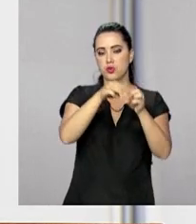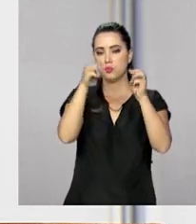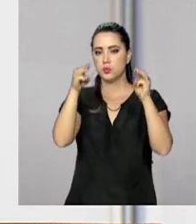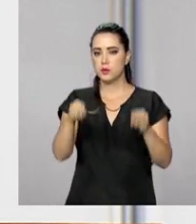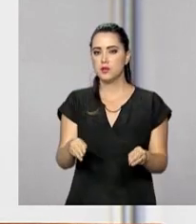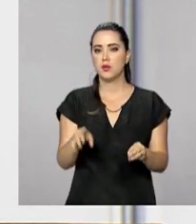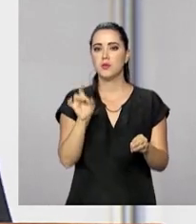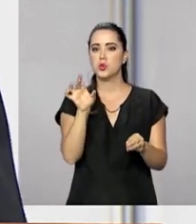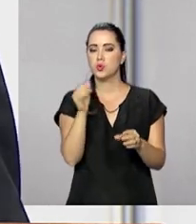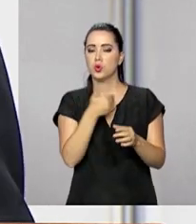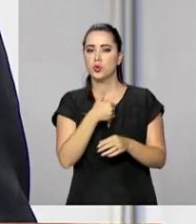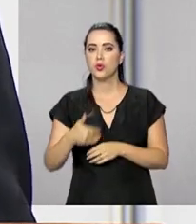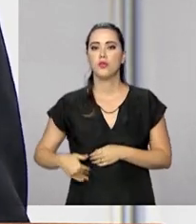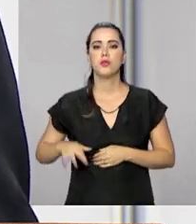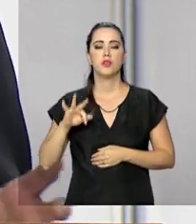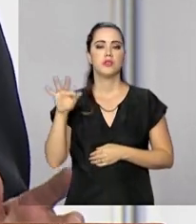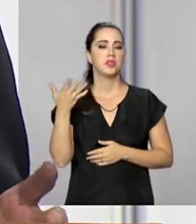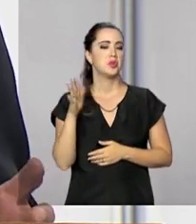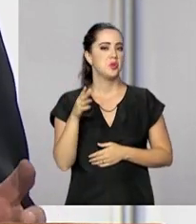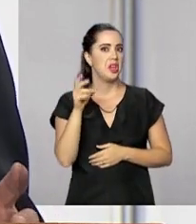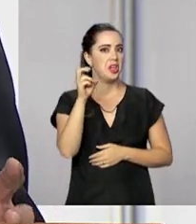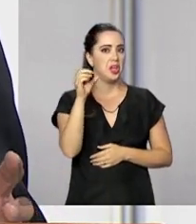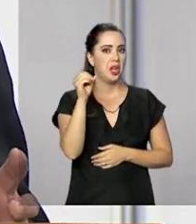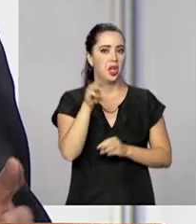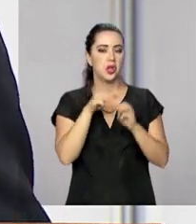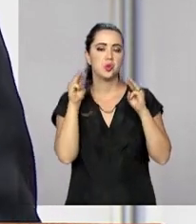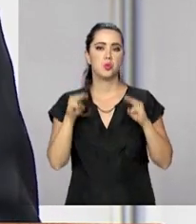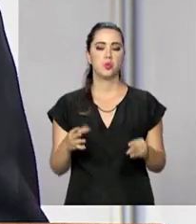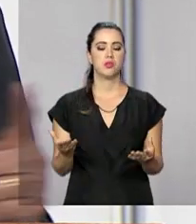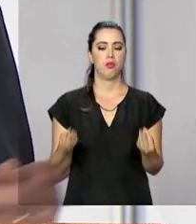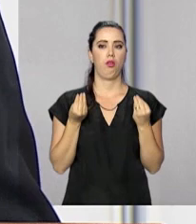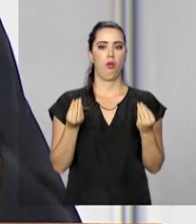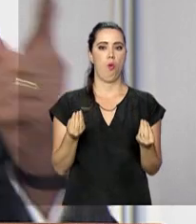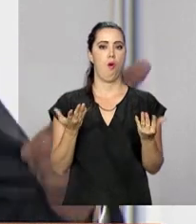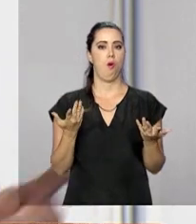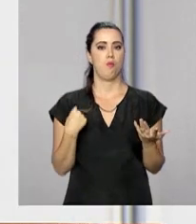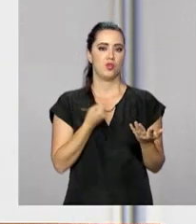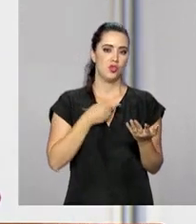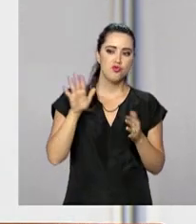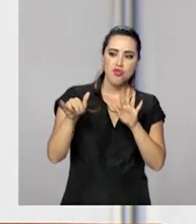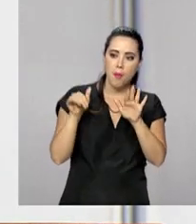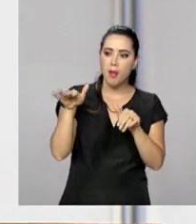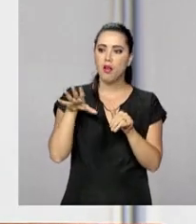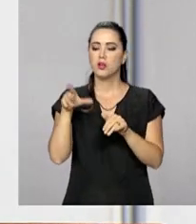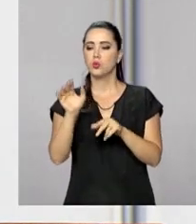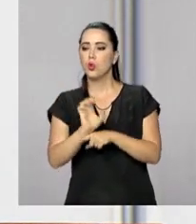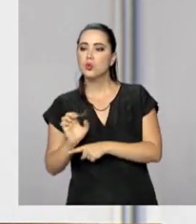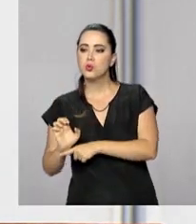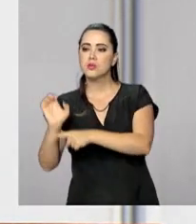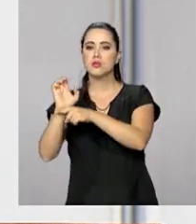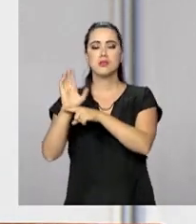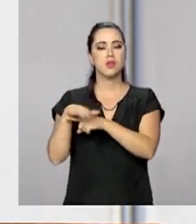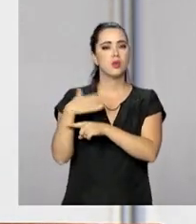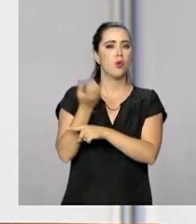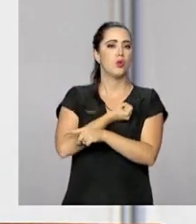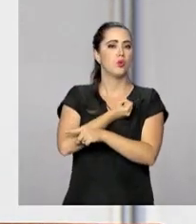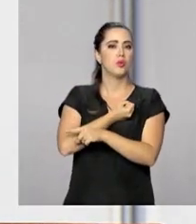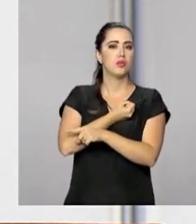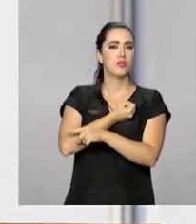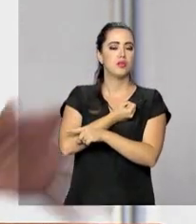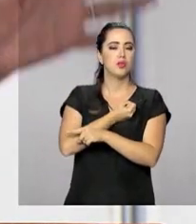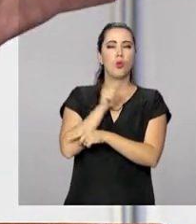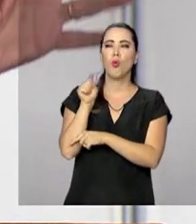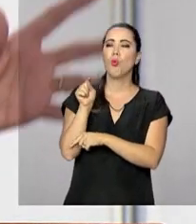me dizia que só na área federal tem cerca de 500 museus. E se nós pegarmos todos os estados brasileiros, imagina o número imenso. 3